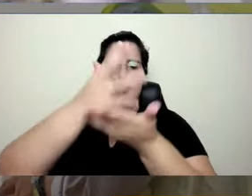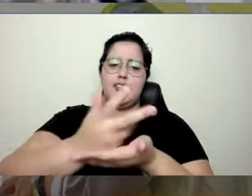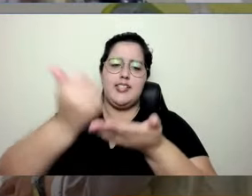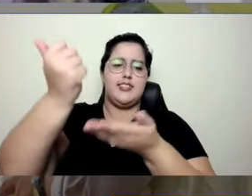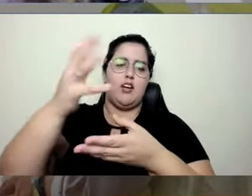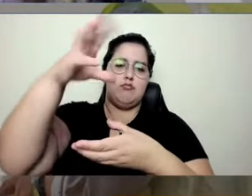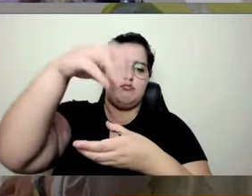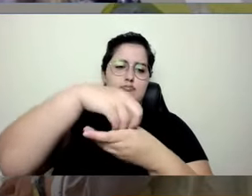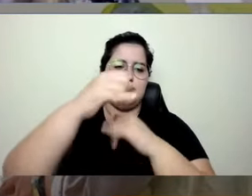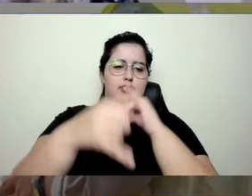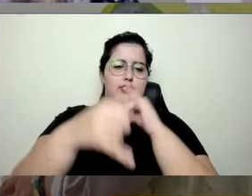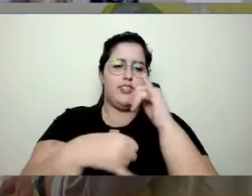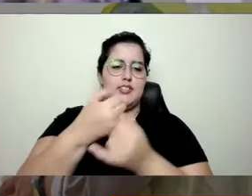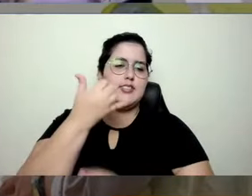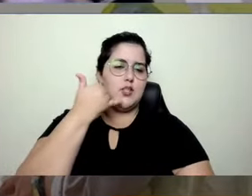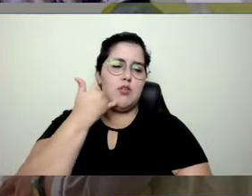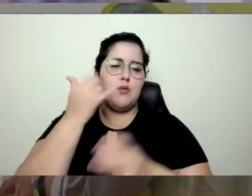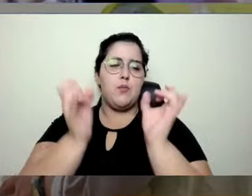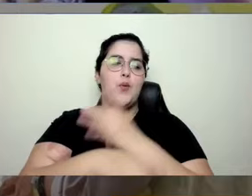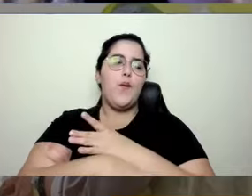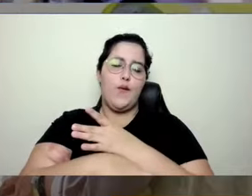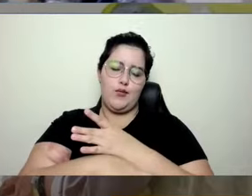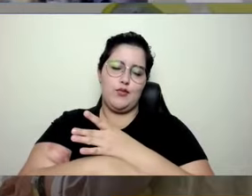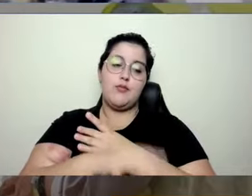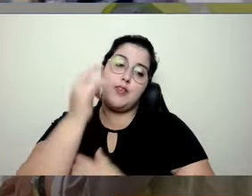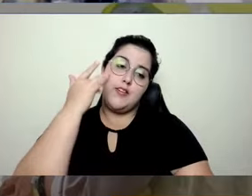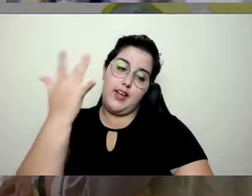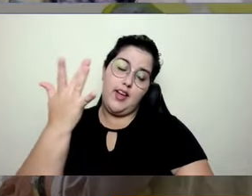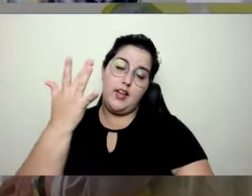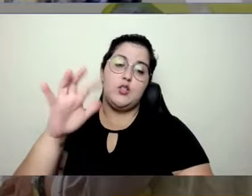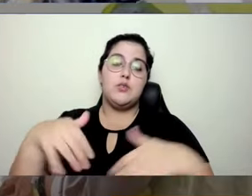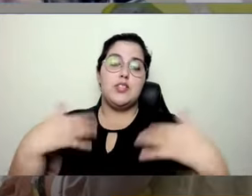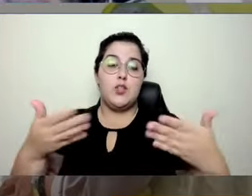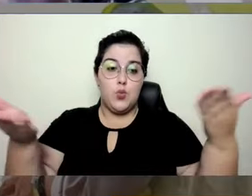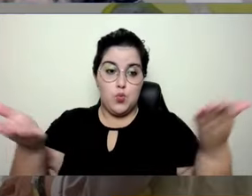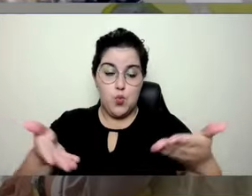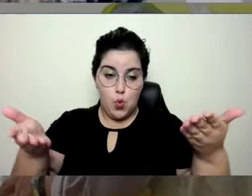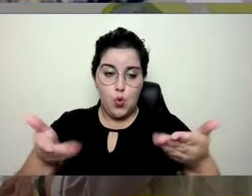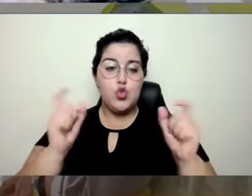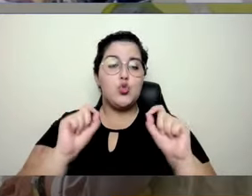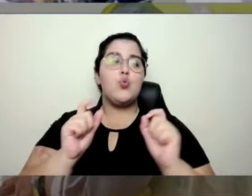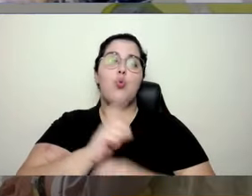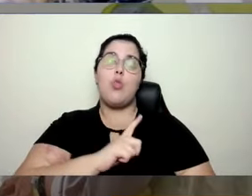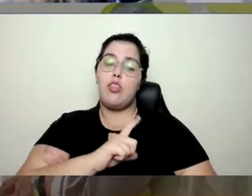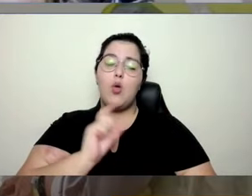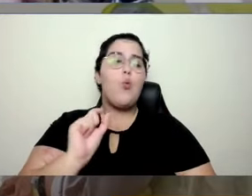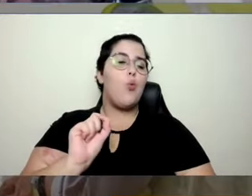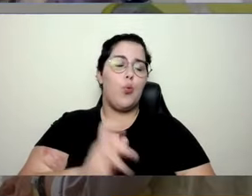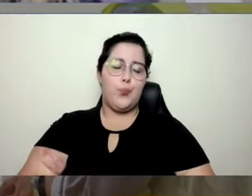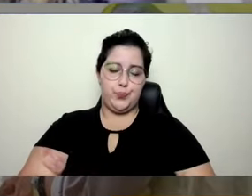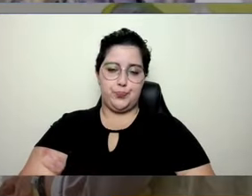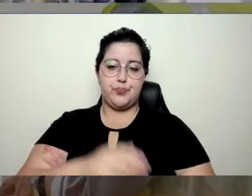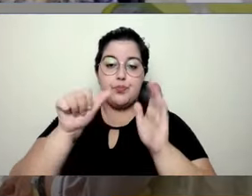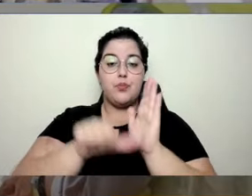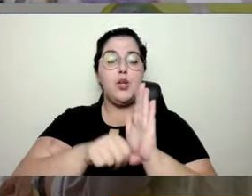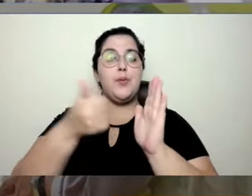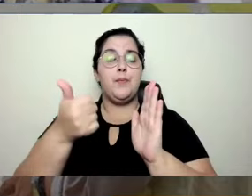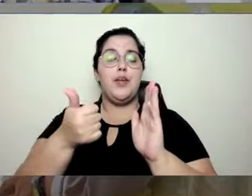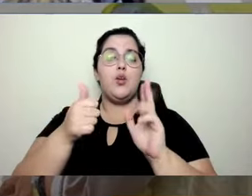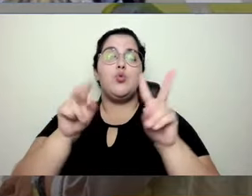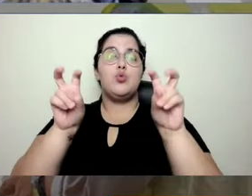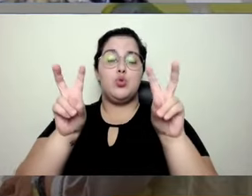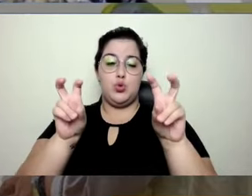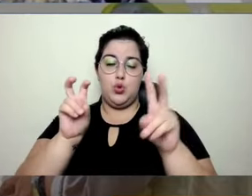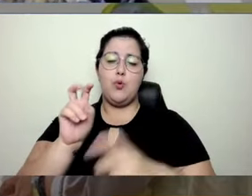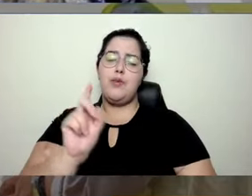talvez não sirva para você. Então, o que estamos vendo hoje? Primeiro, em relação às